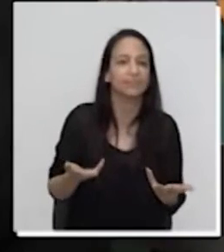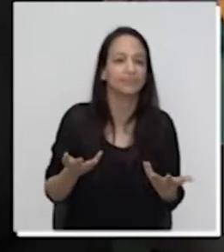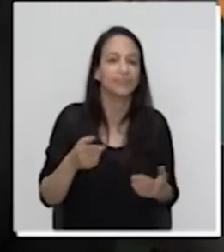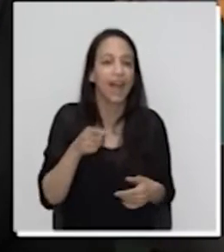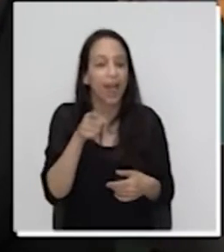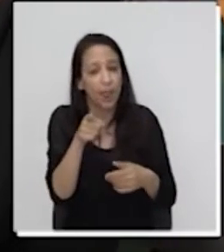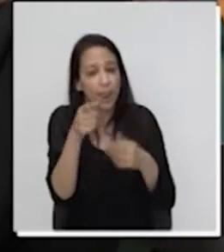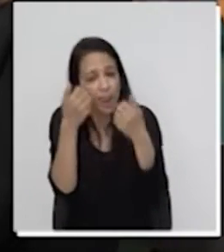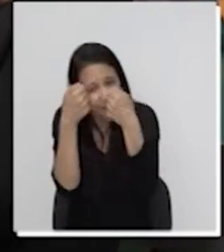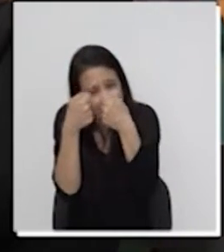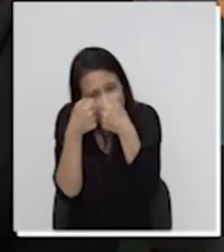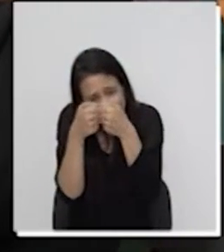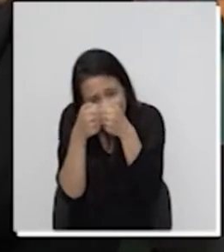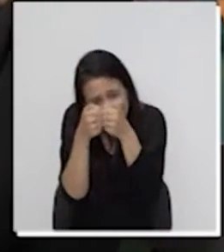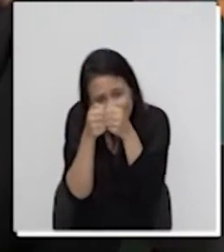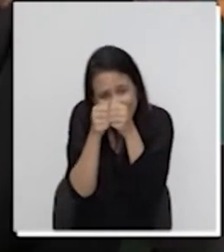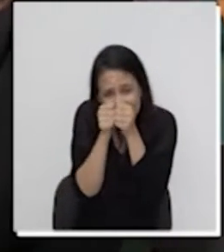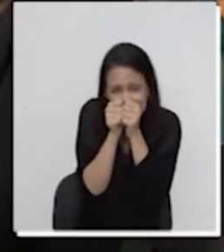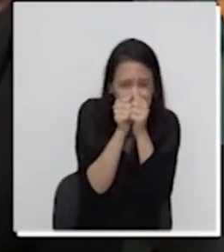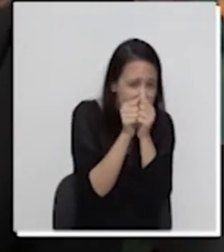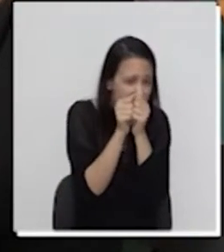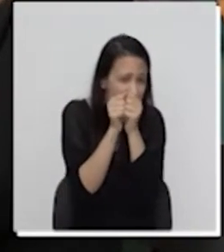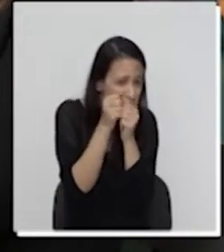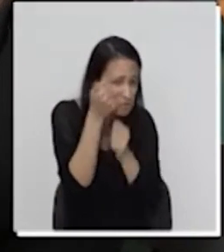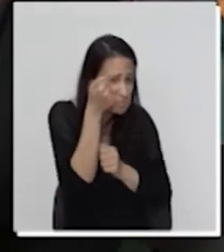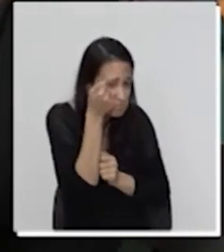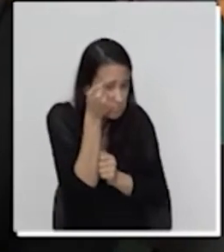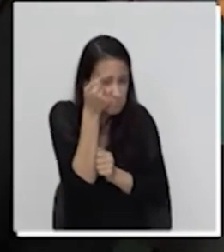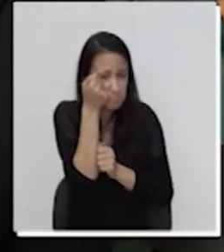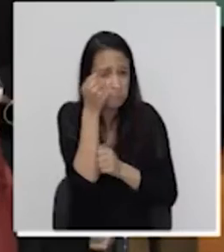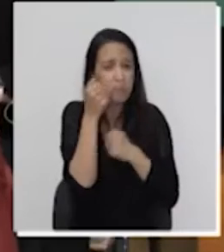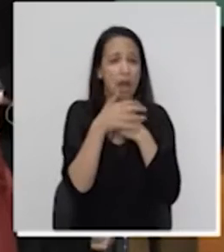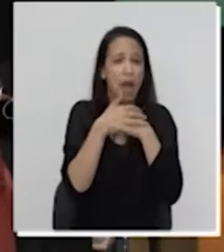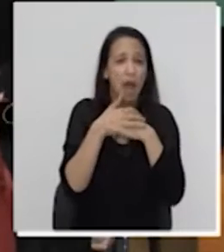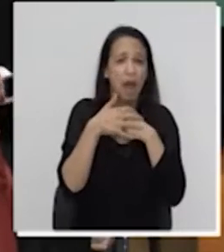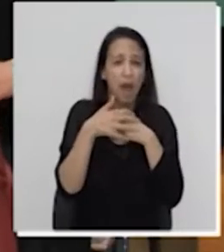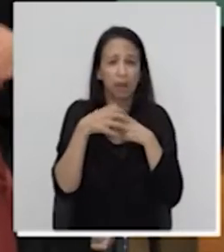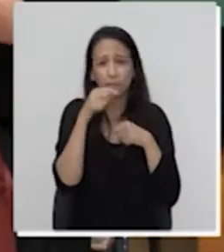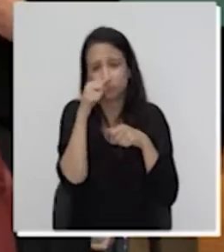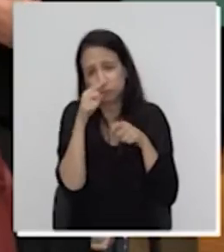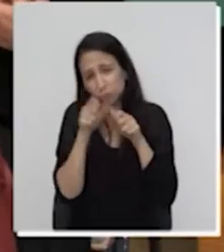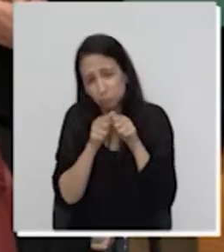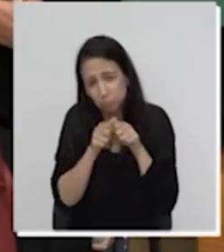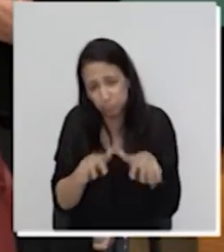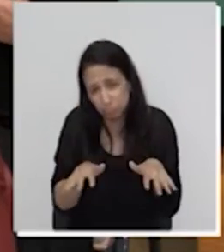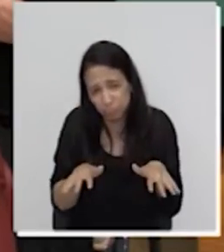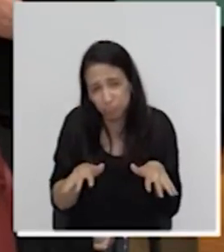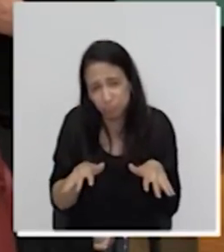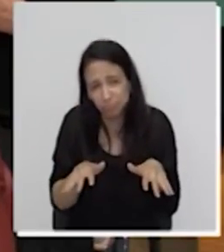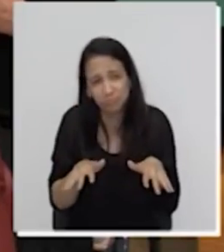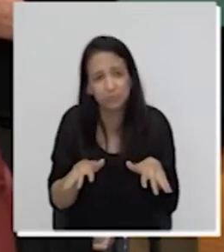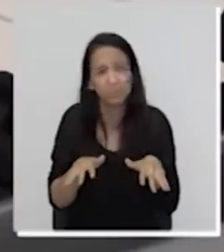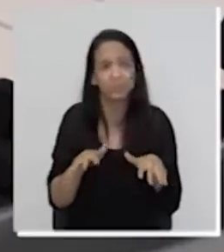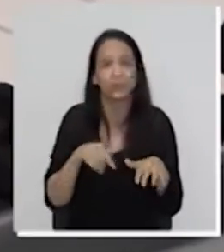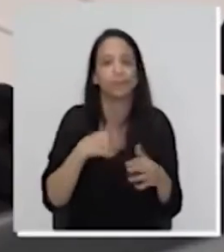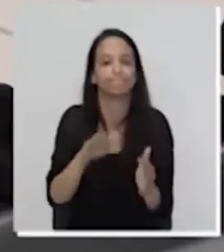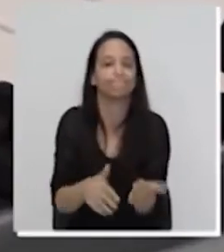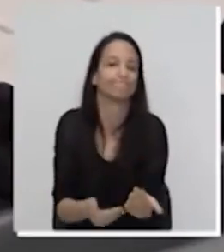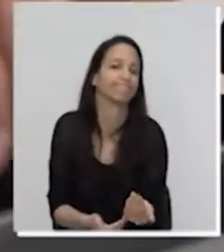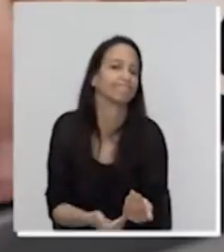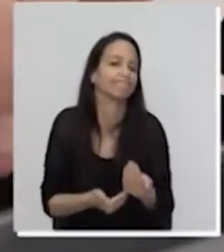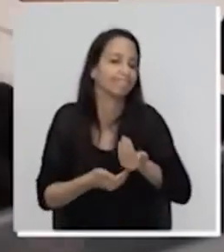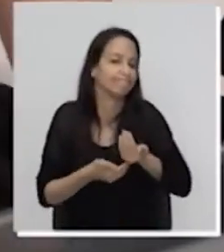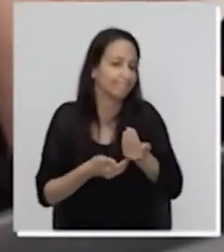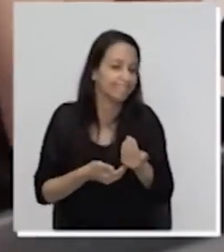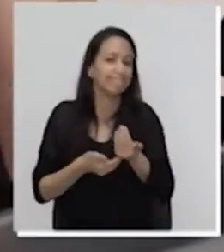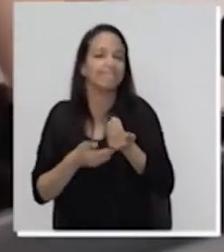encolhidinho e com medo fez xixi. Pulo ao colo devagar e a